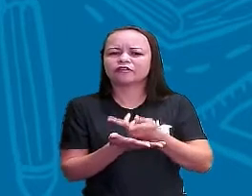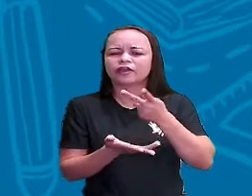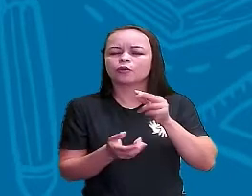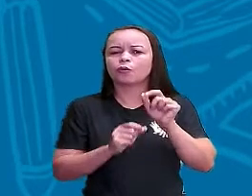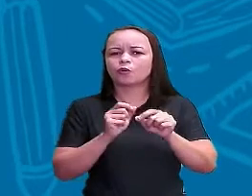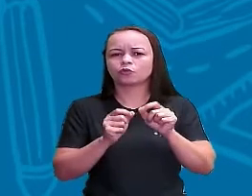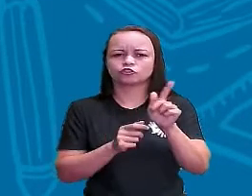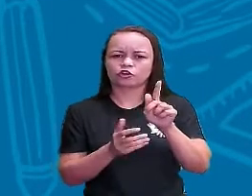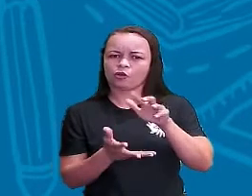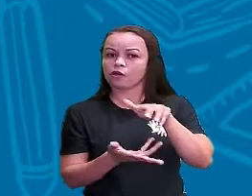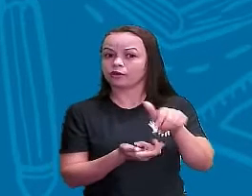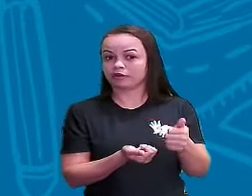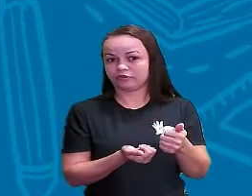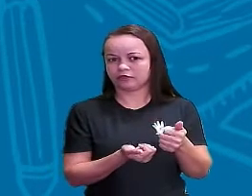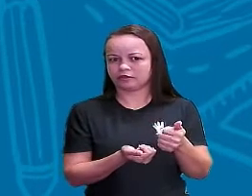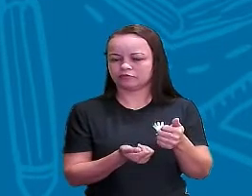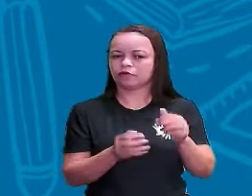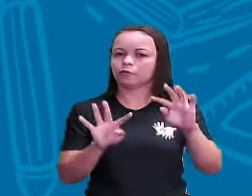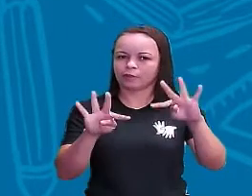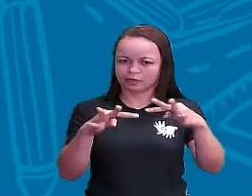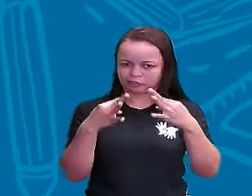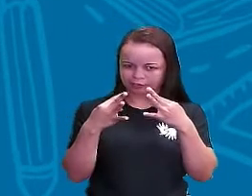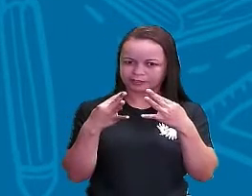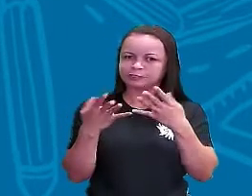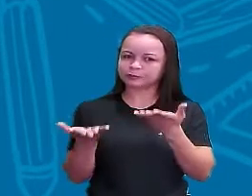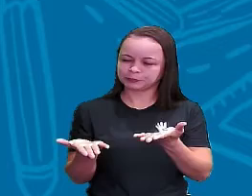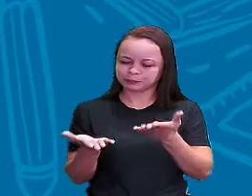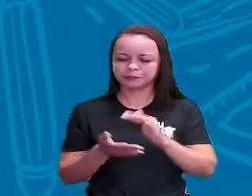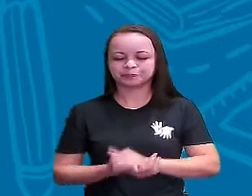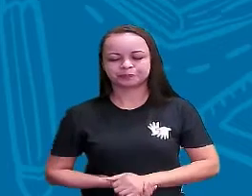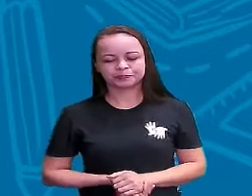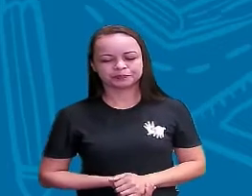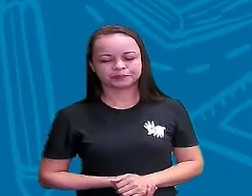Vamos lá, preste atenção galerinha Então, vê só